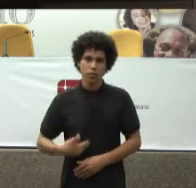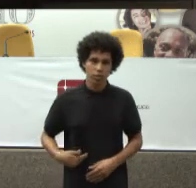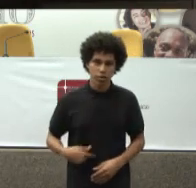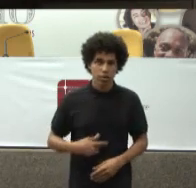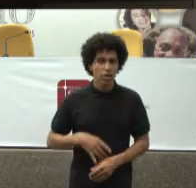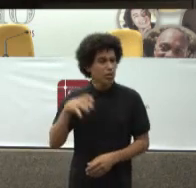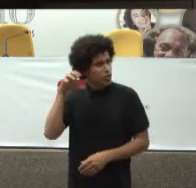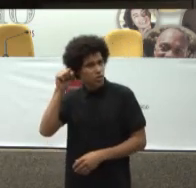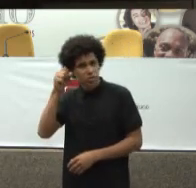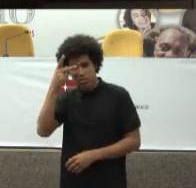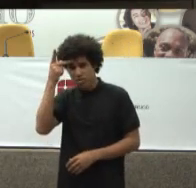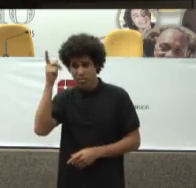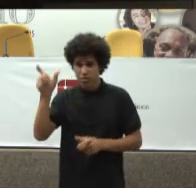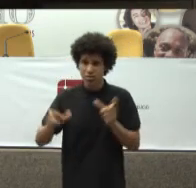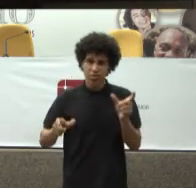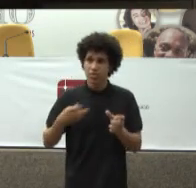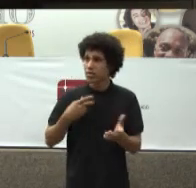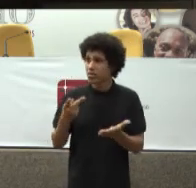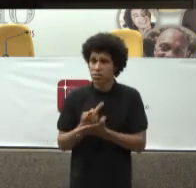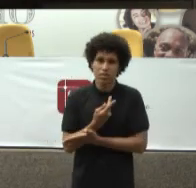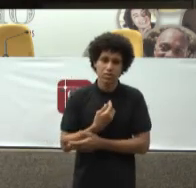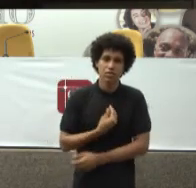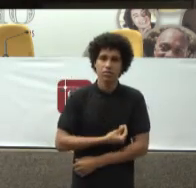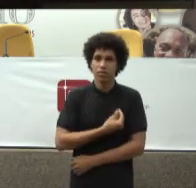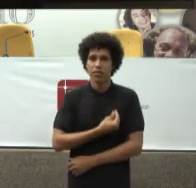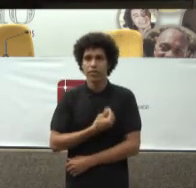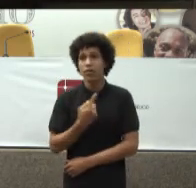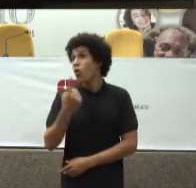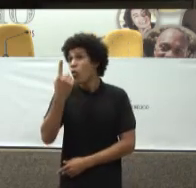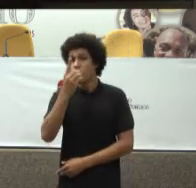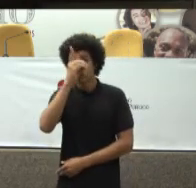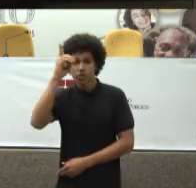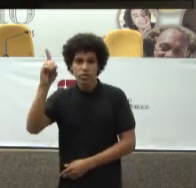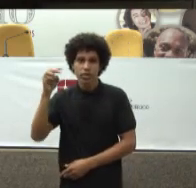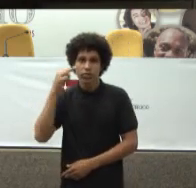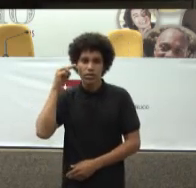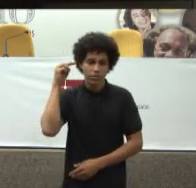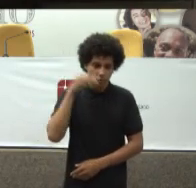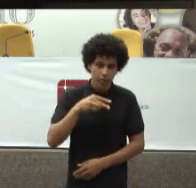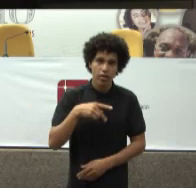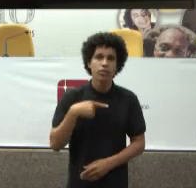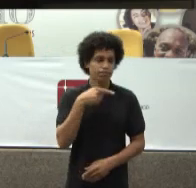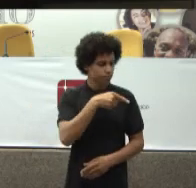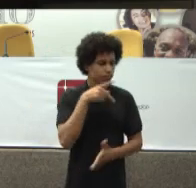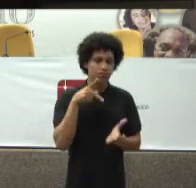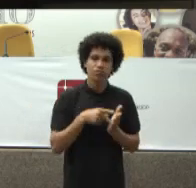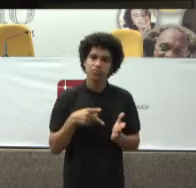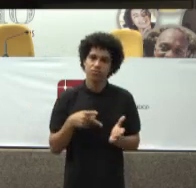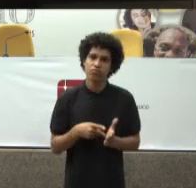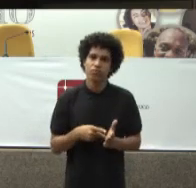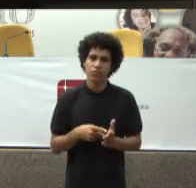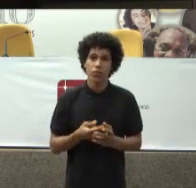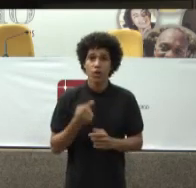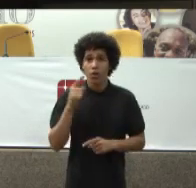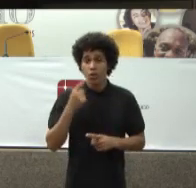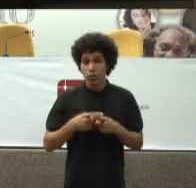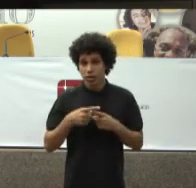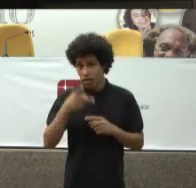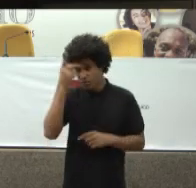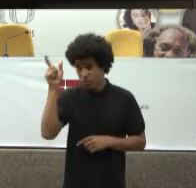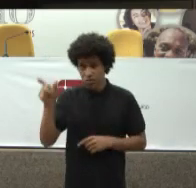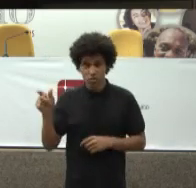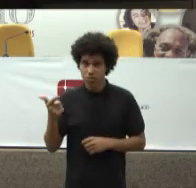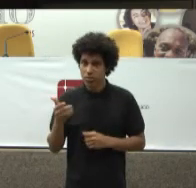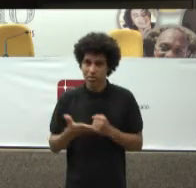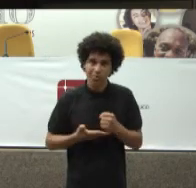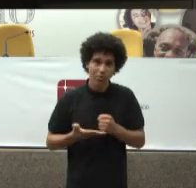Não precisa de um dia Em um turno Os senhores verão Que isso é verdade Porque as pessoas Não tem o básico Não tem